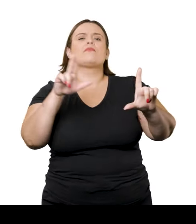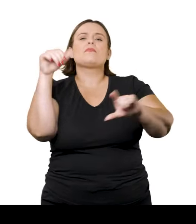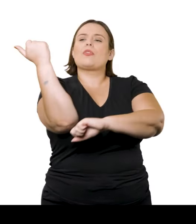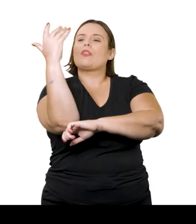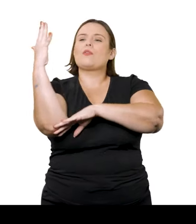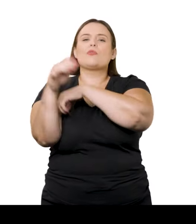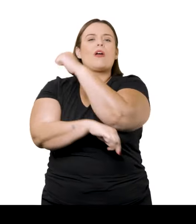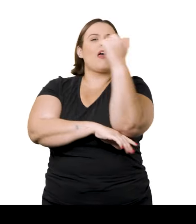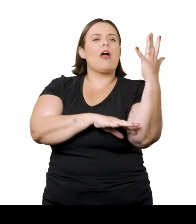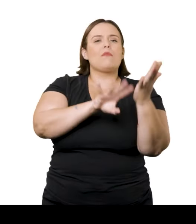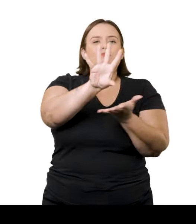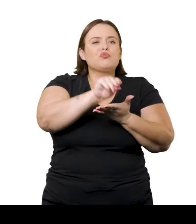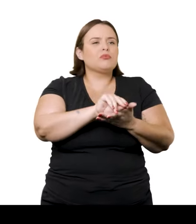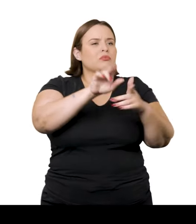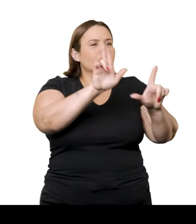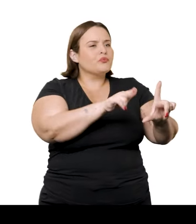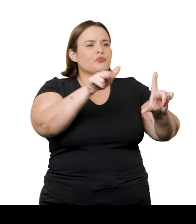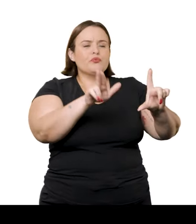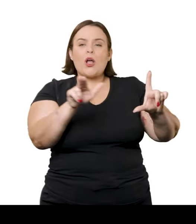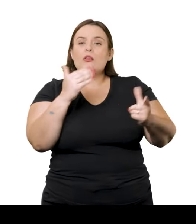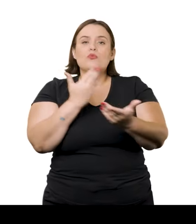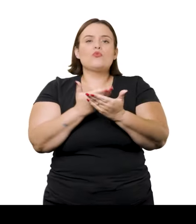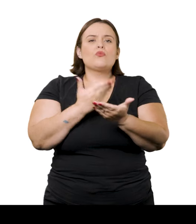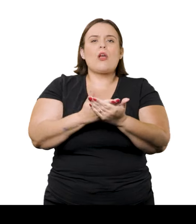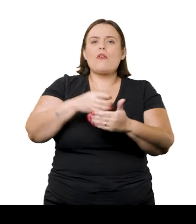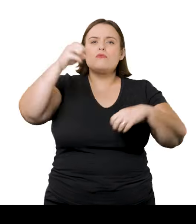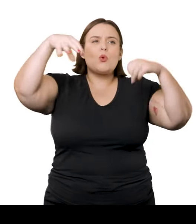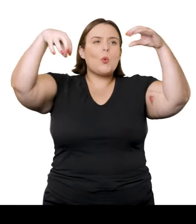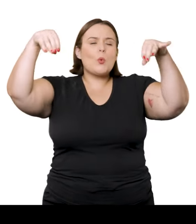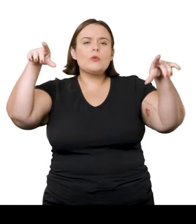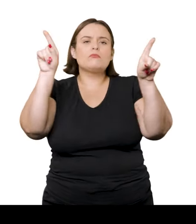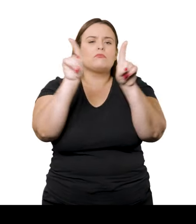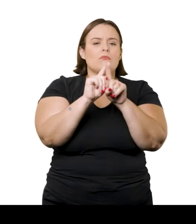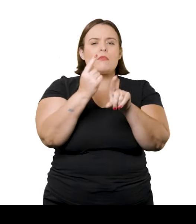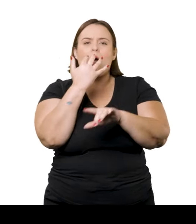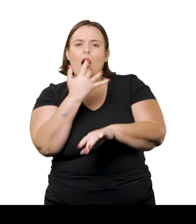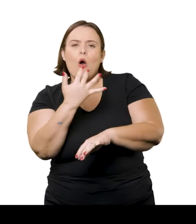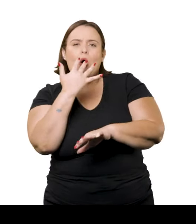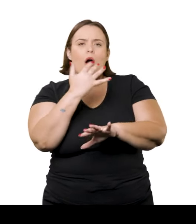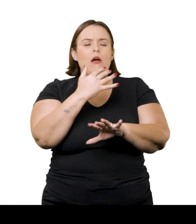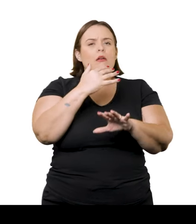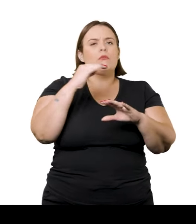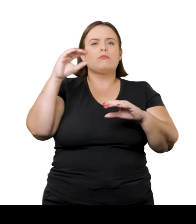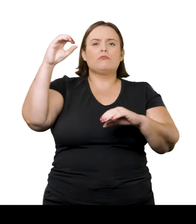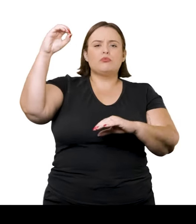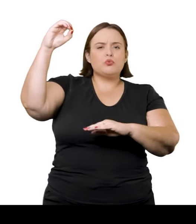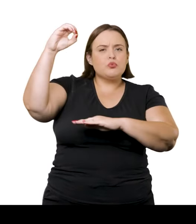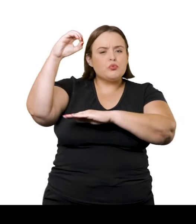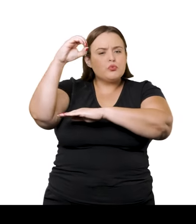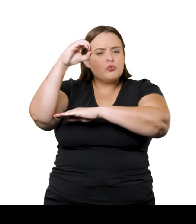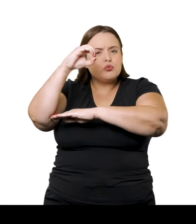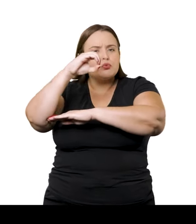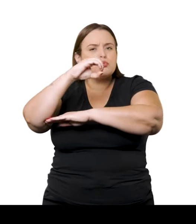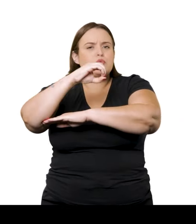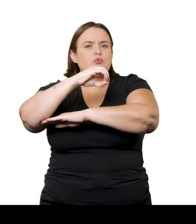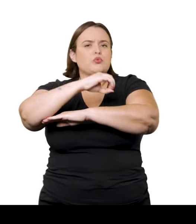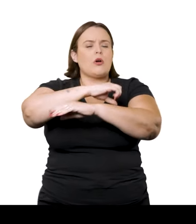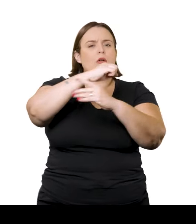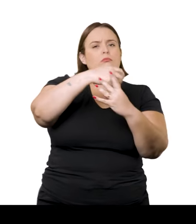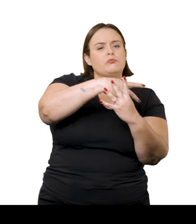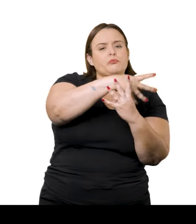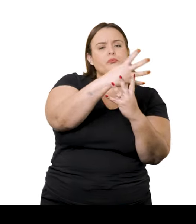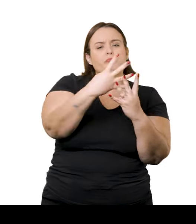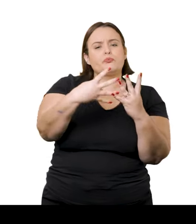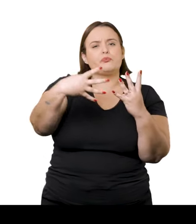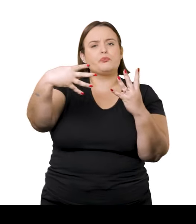ao máximo a experiência de estar na natureza. Estudavam os efeitos da luz e como as cores se modificam conforme ela varia, observando a